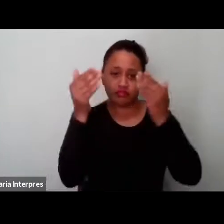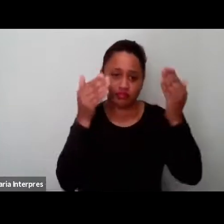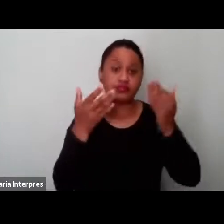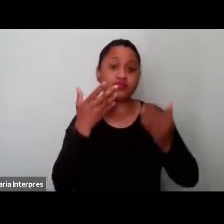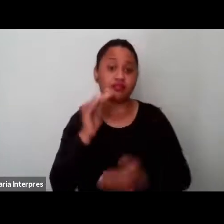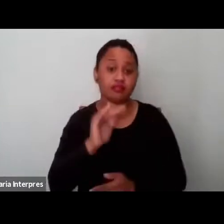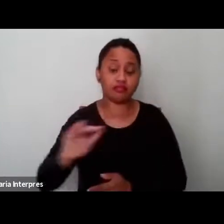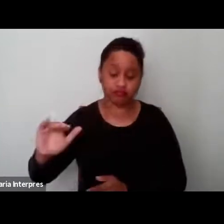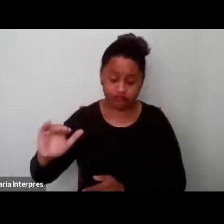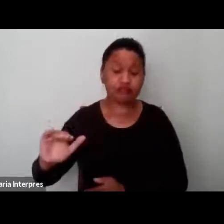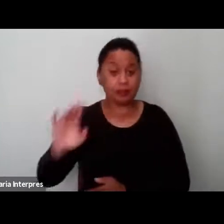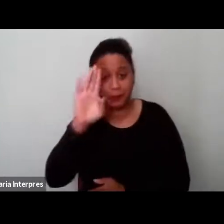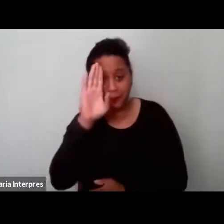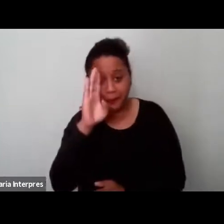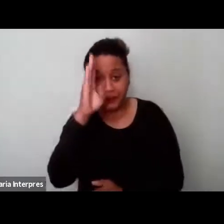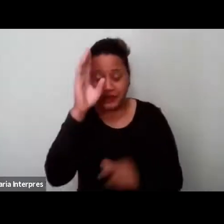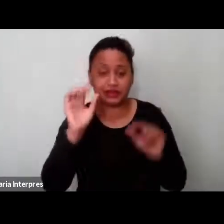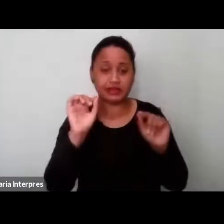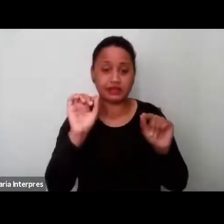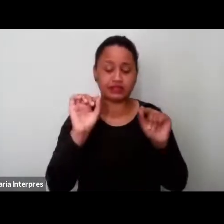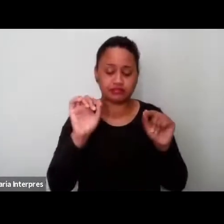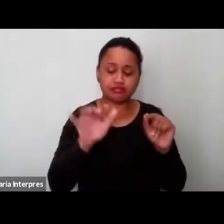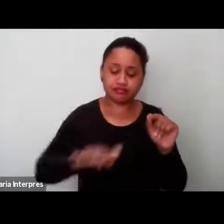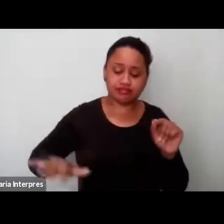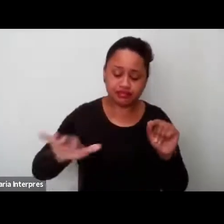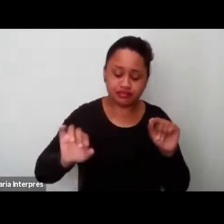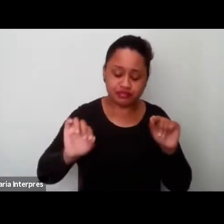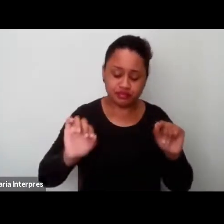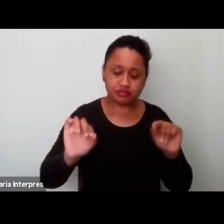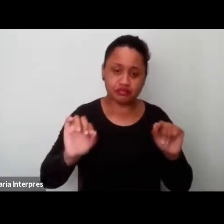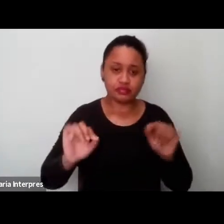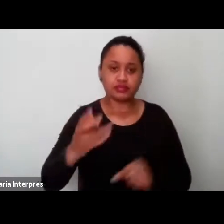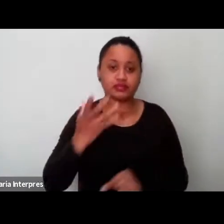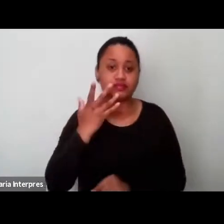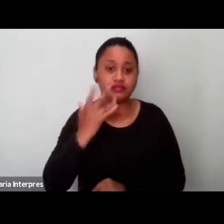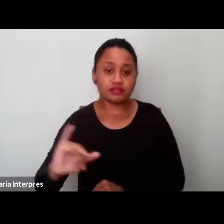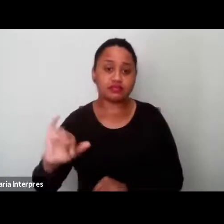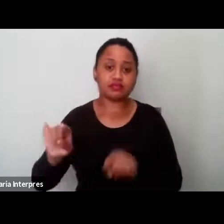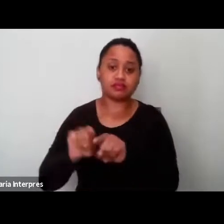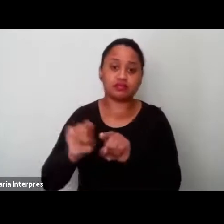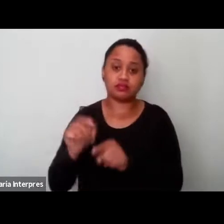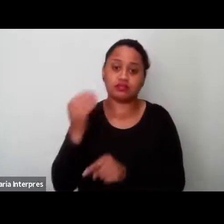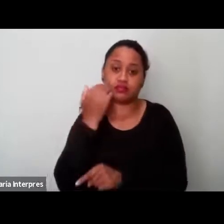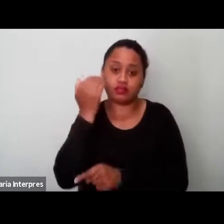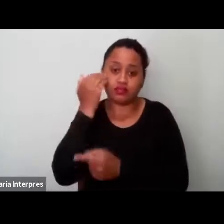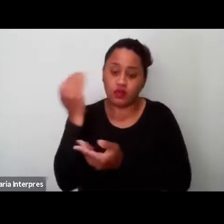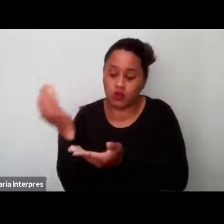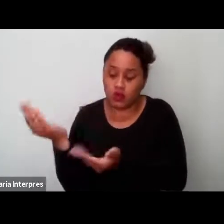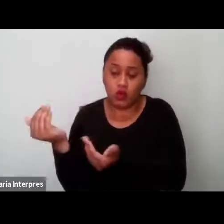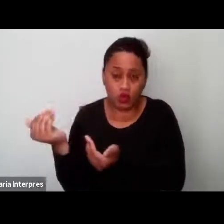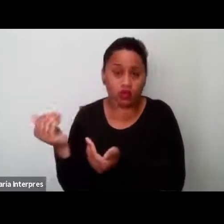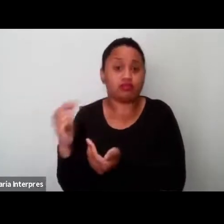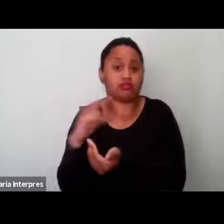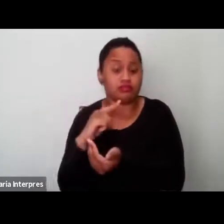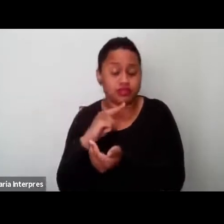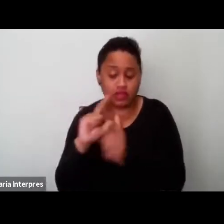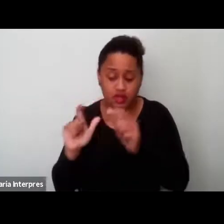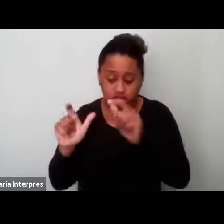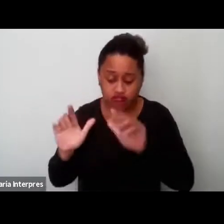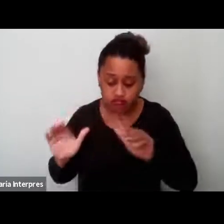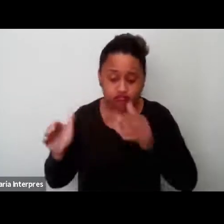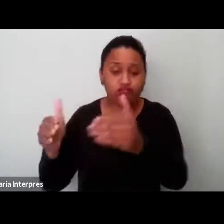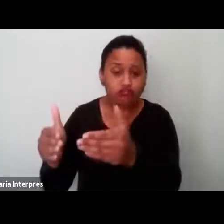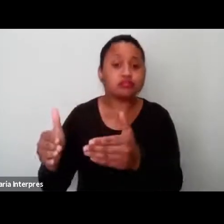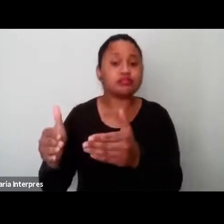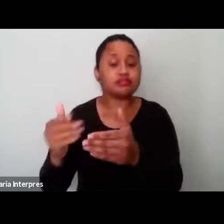categoria de, da agência, né, que as crianças, adolescentes e jovens, eles têm agência, tentamos, e